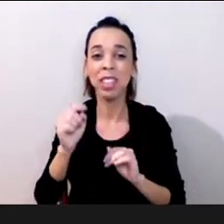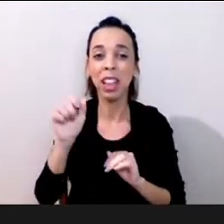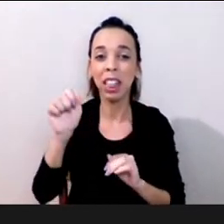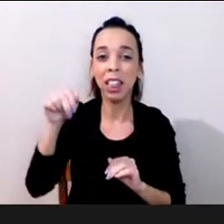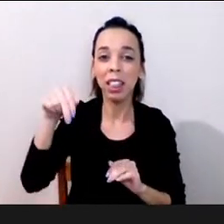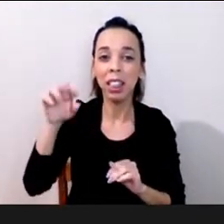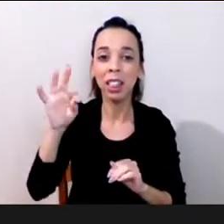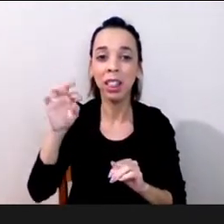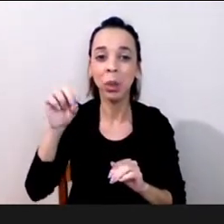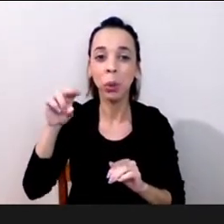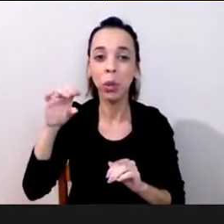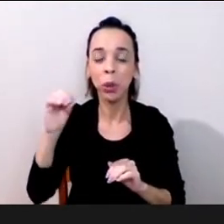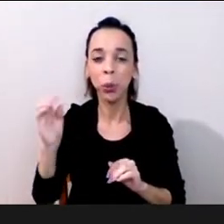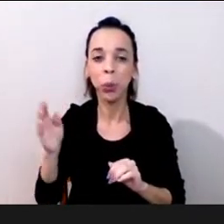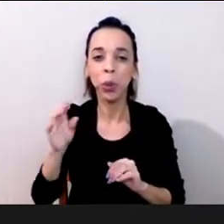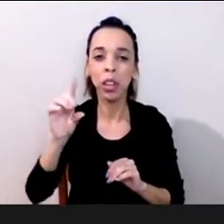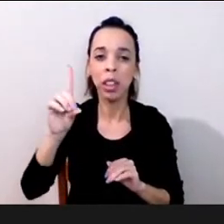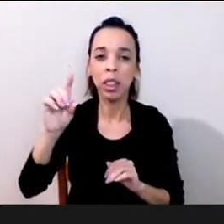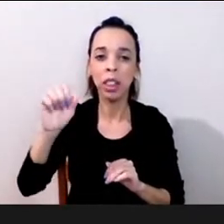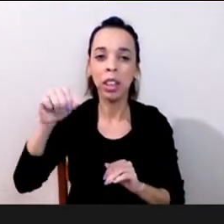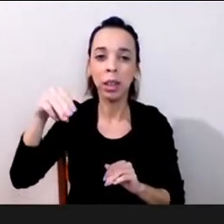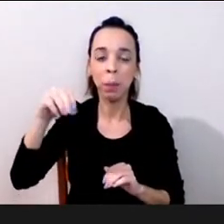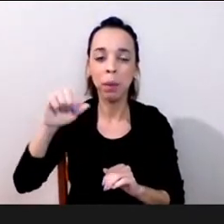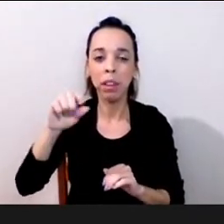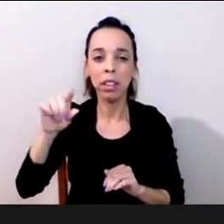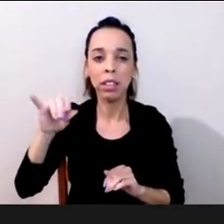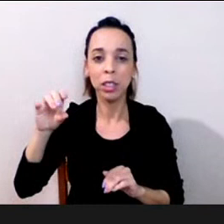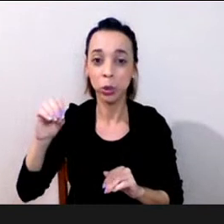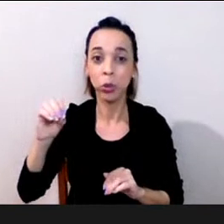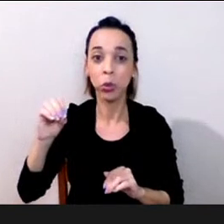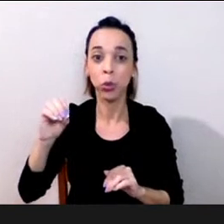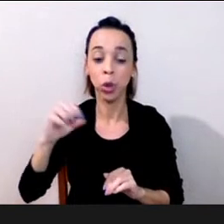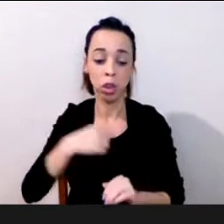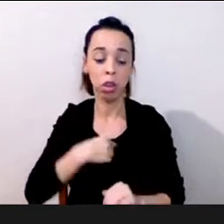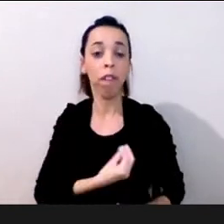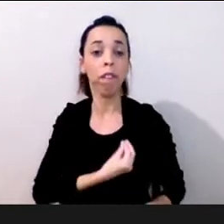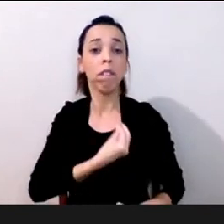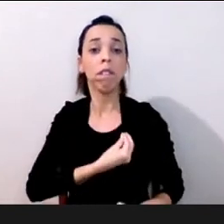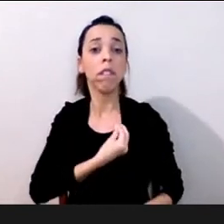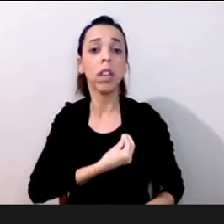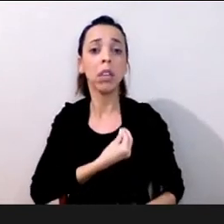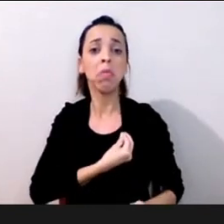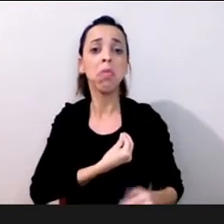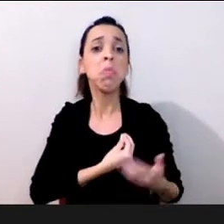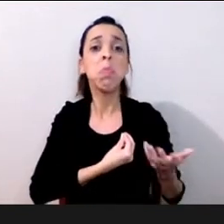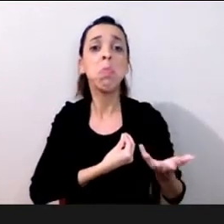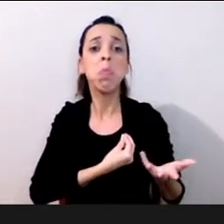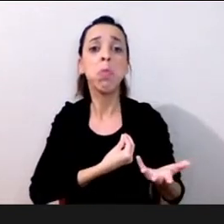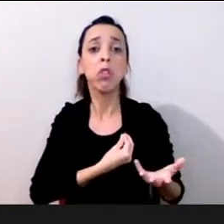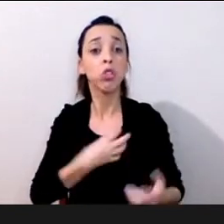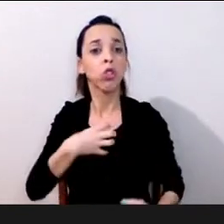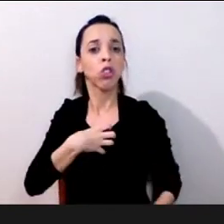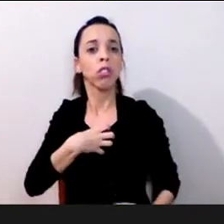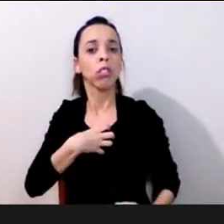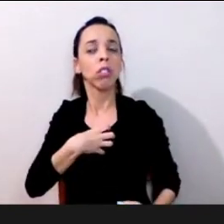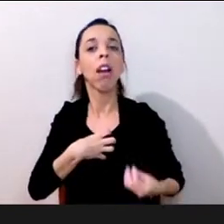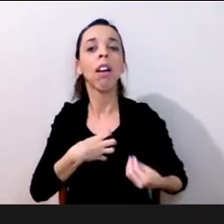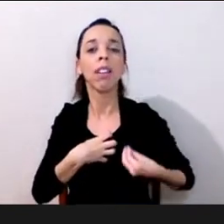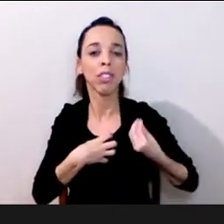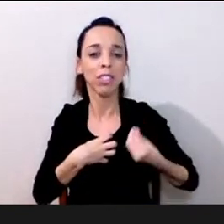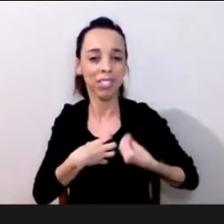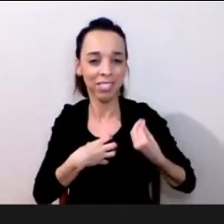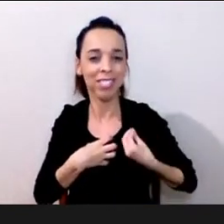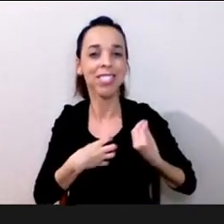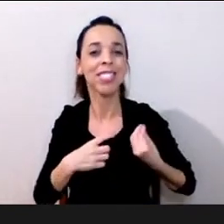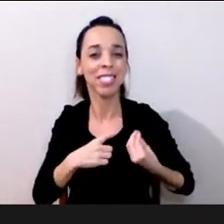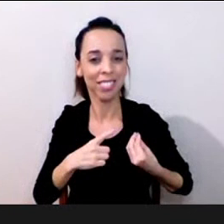sinto né e diante disso se eu existo porque sinto não pode haver cognição